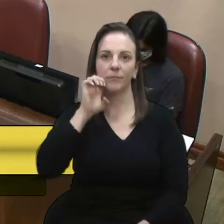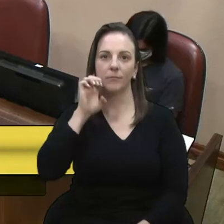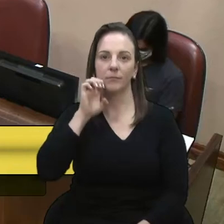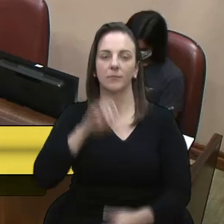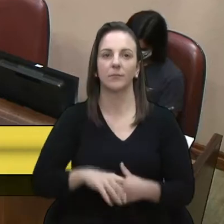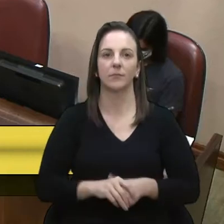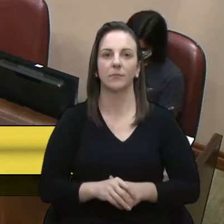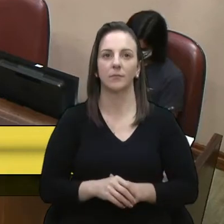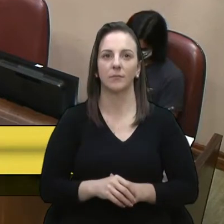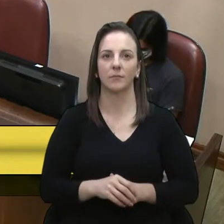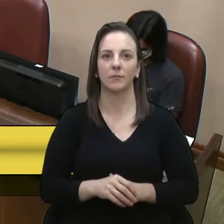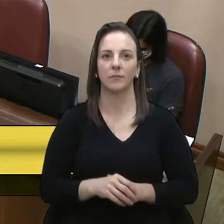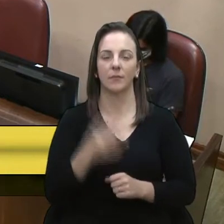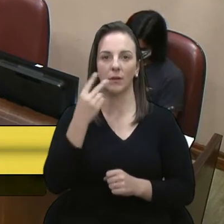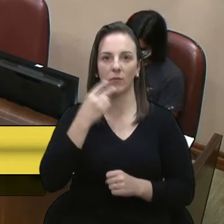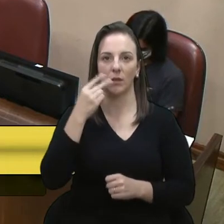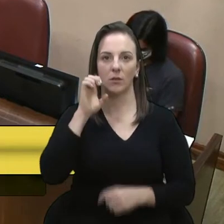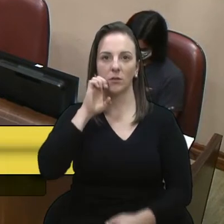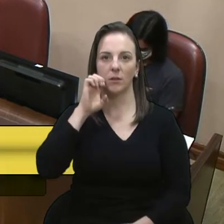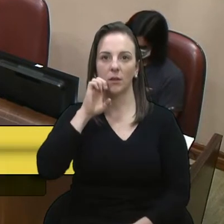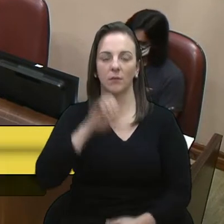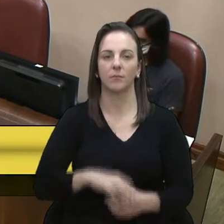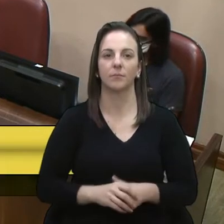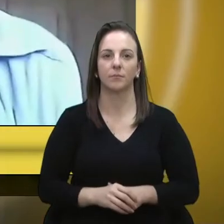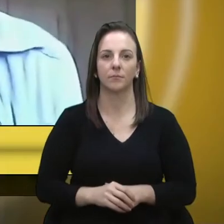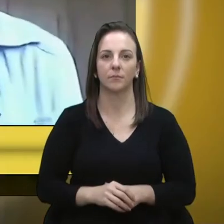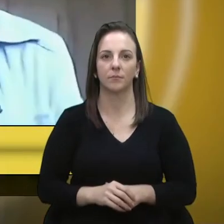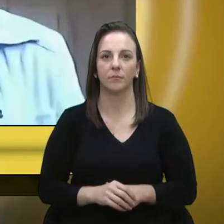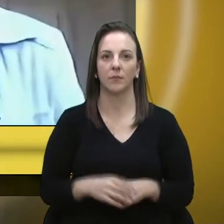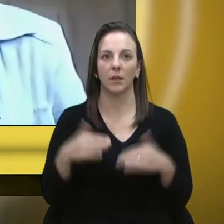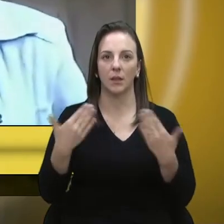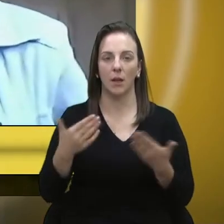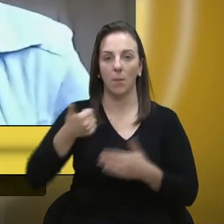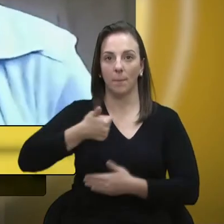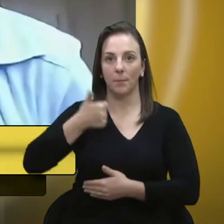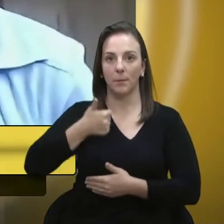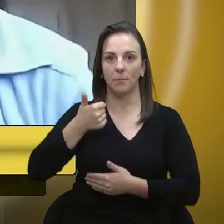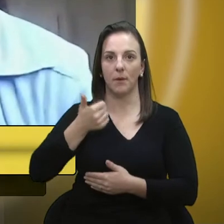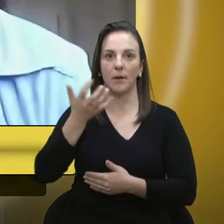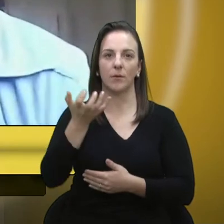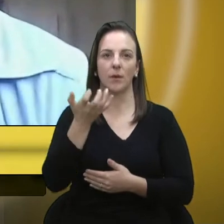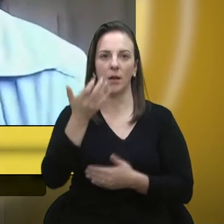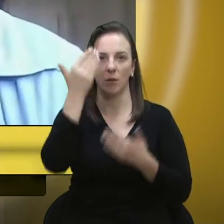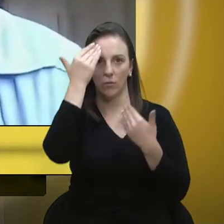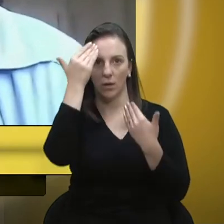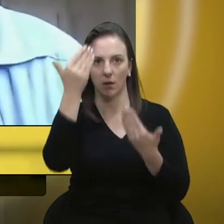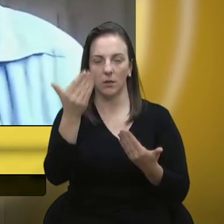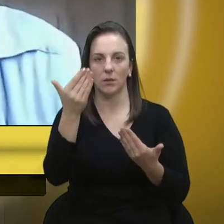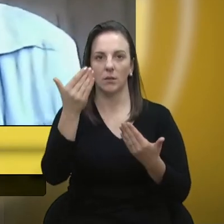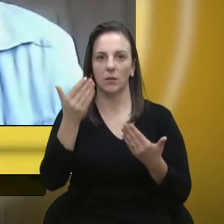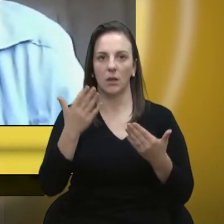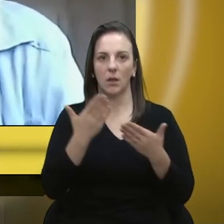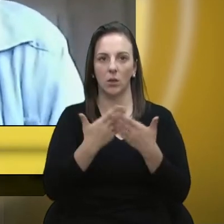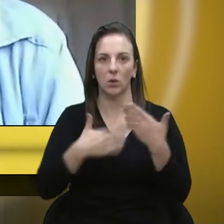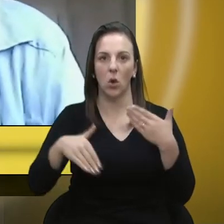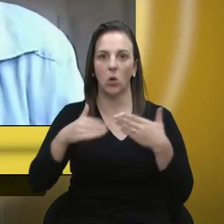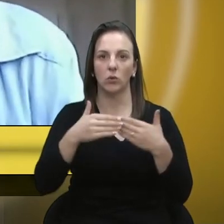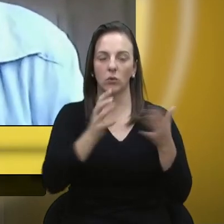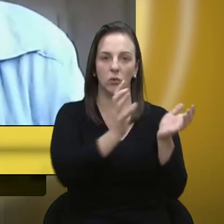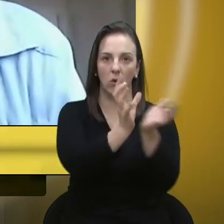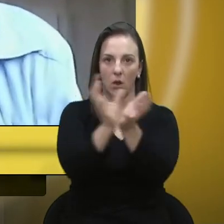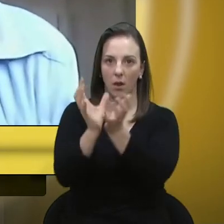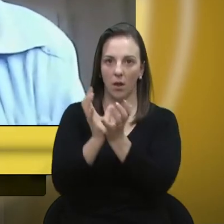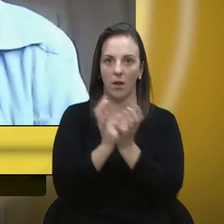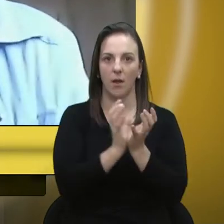Com a palavra, vereadora Estela. Então, em primeiro lugar, eu gostaria de agradecer a todos os nobres pares